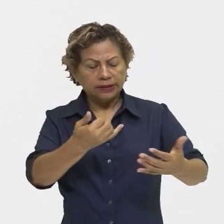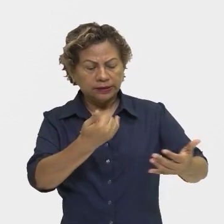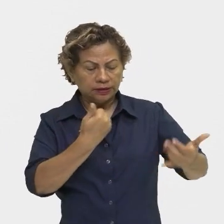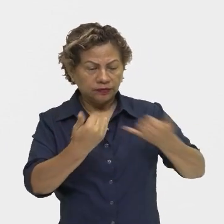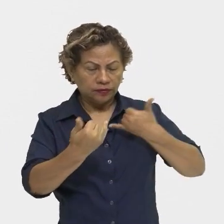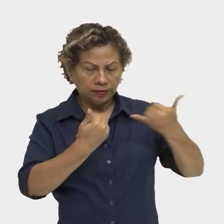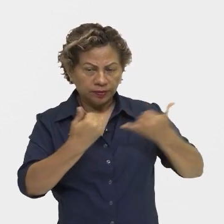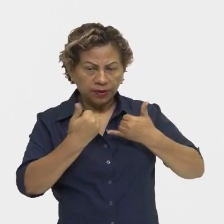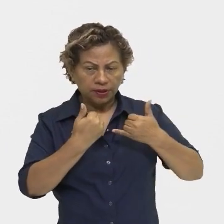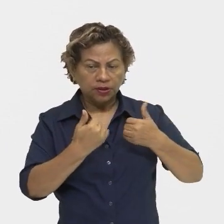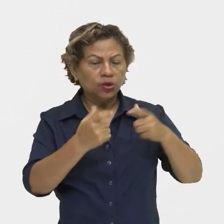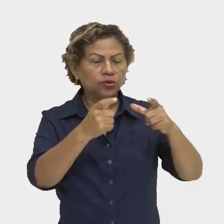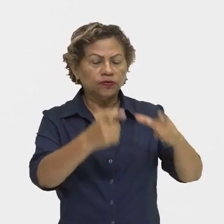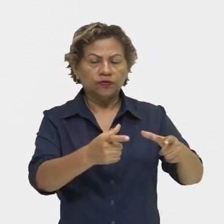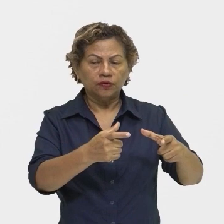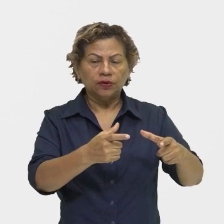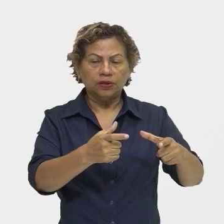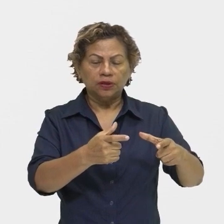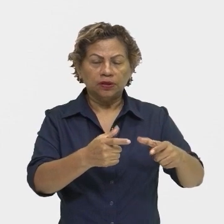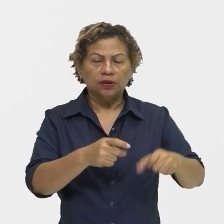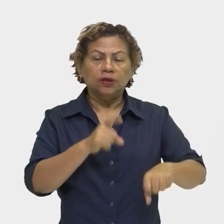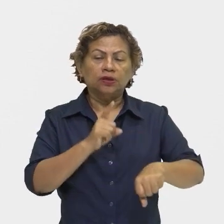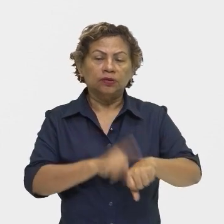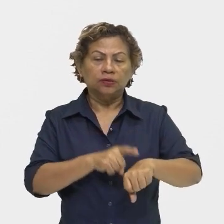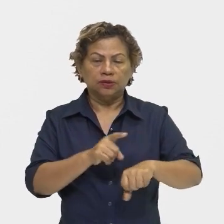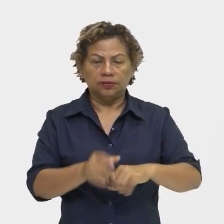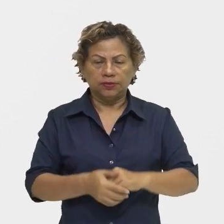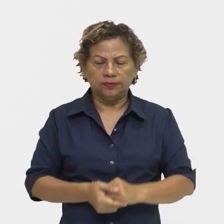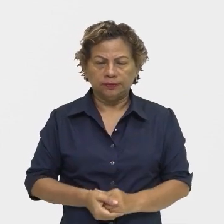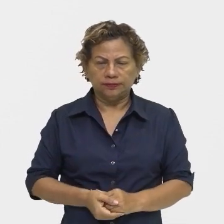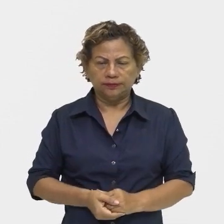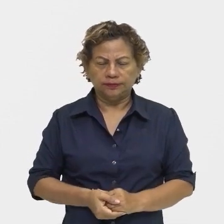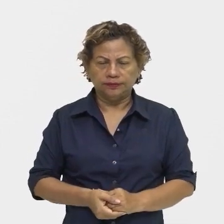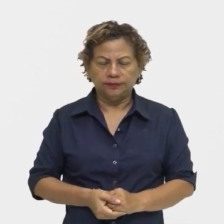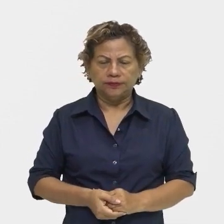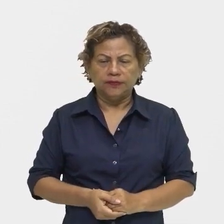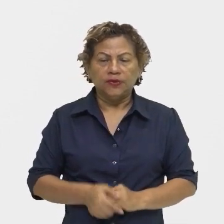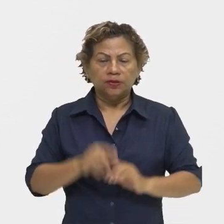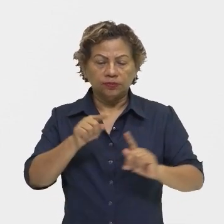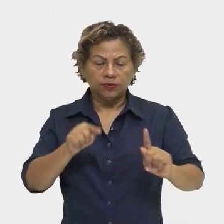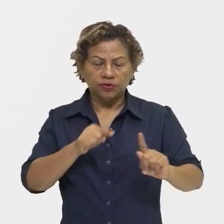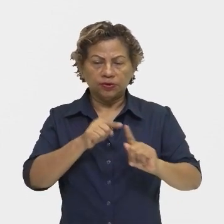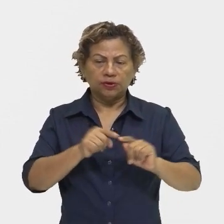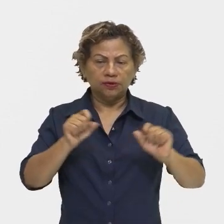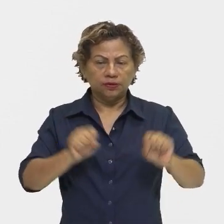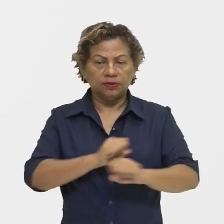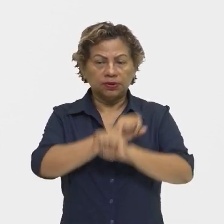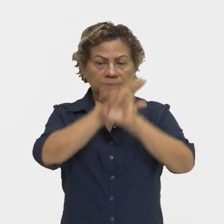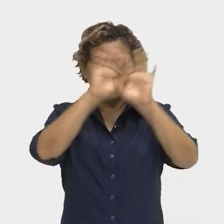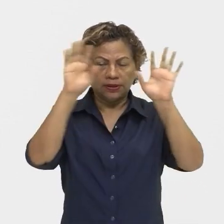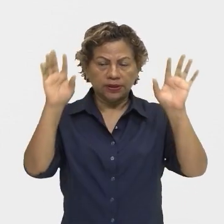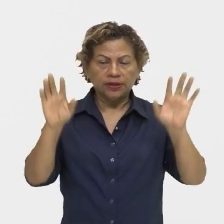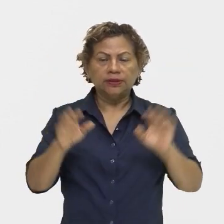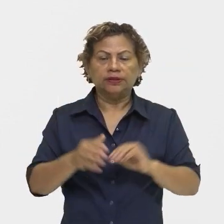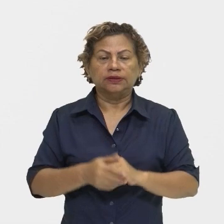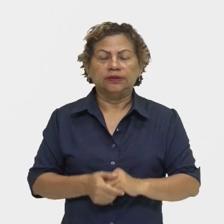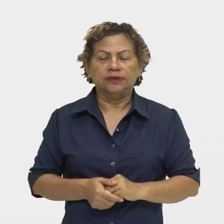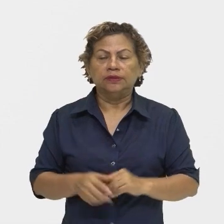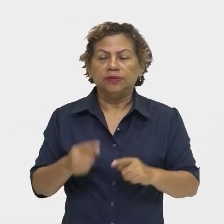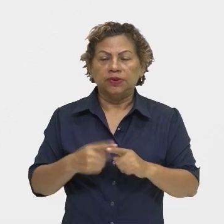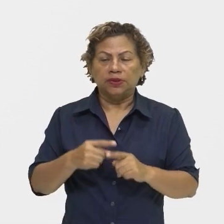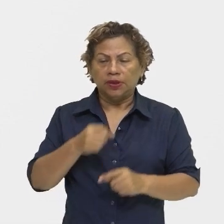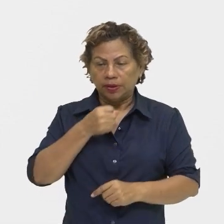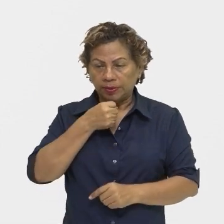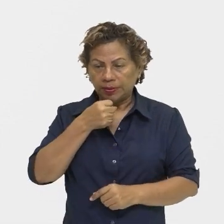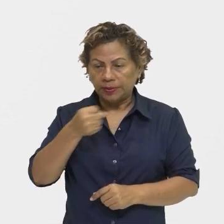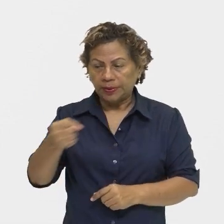em que momento, Para justamente ele se situar. A objetividade e a clareza são fundamentais também. Por quê? Porque o repórter, ele vai